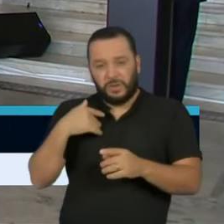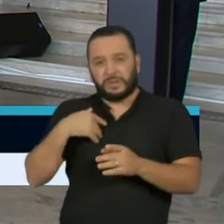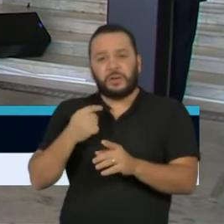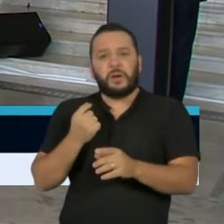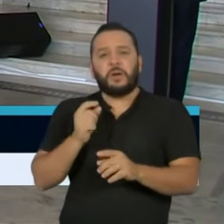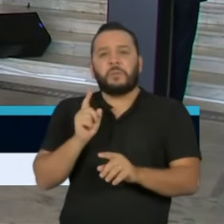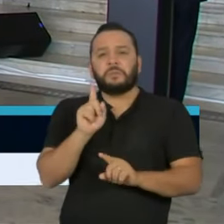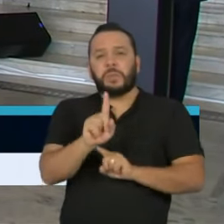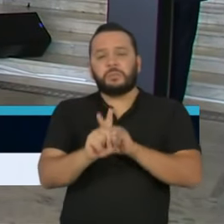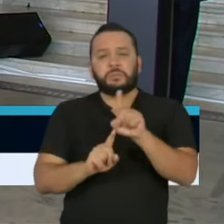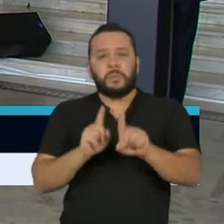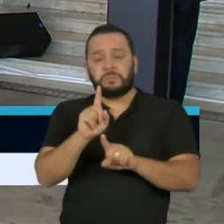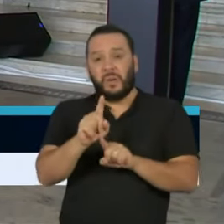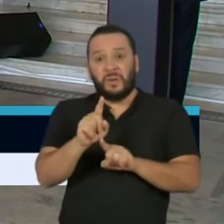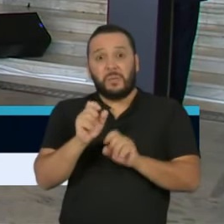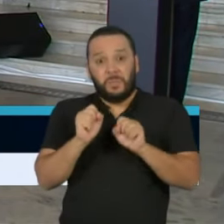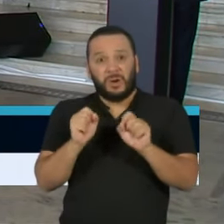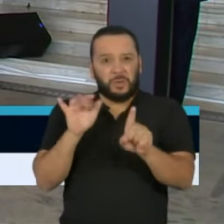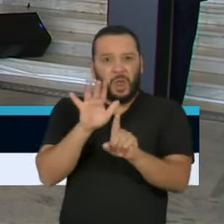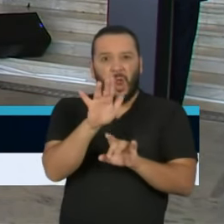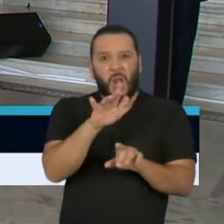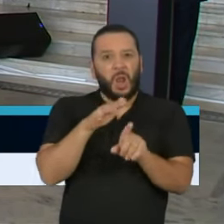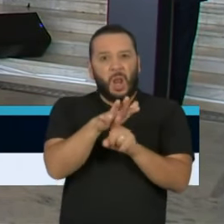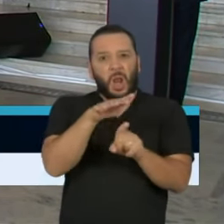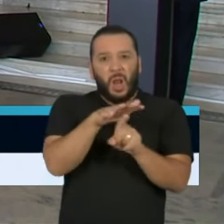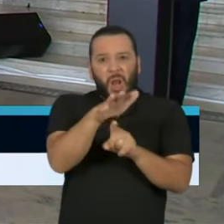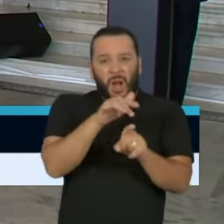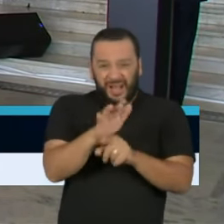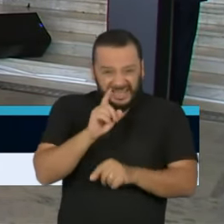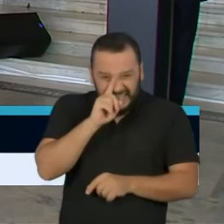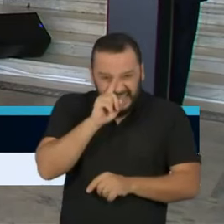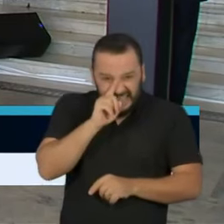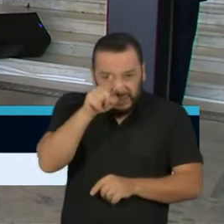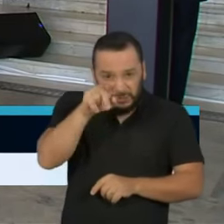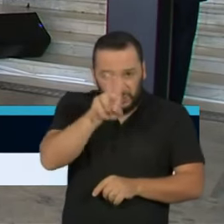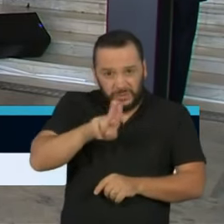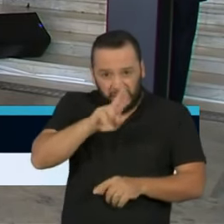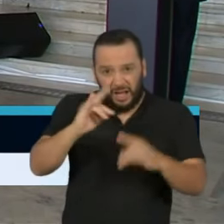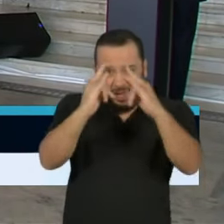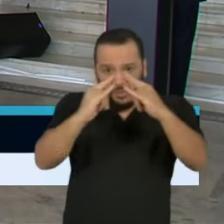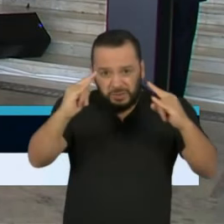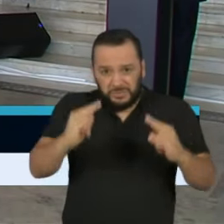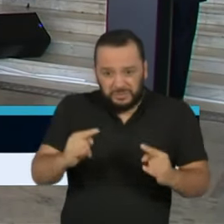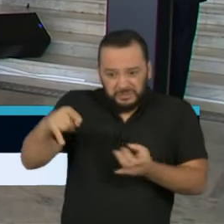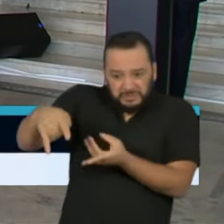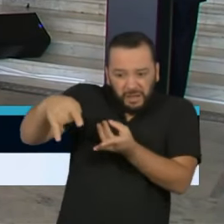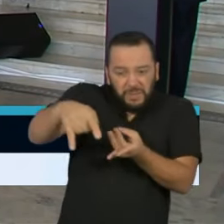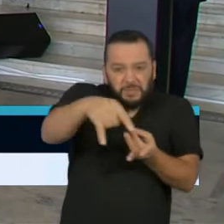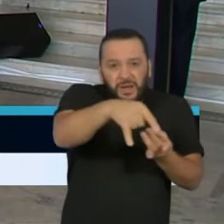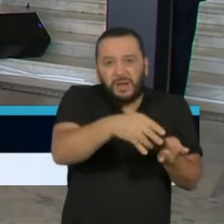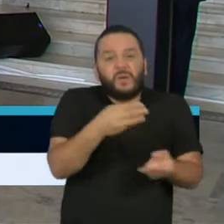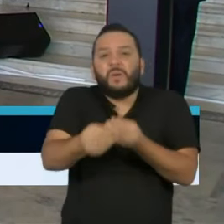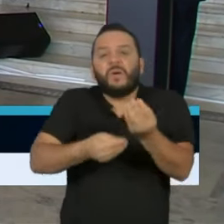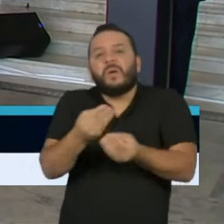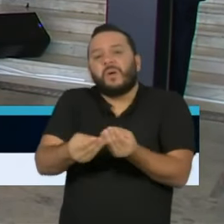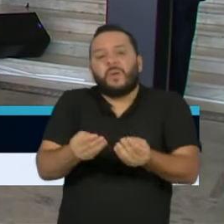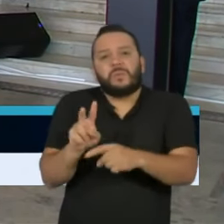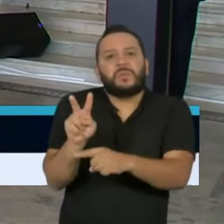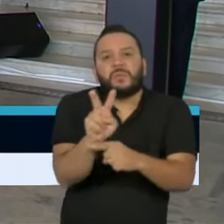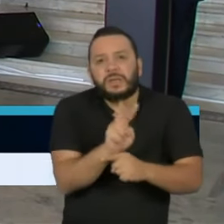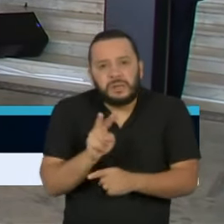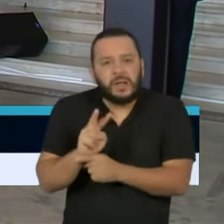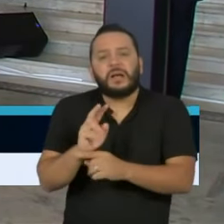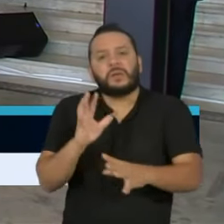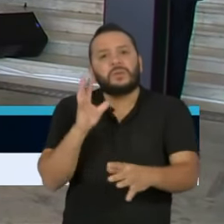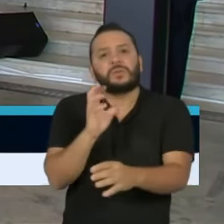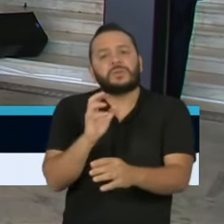Secretaria de Saúde enxerga algum risco na utilização dessas instalações? E, nesse sentido, como o Serviço de Saúde Municipal está gerenciando estes